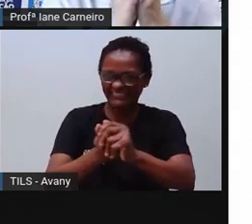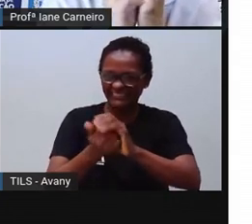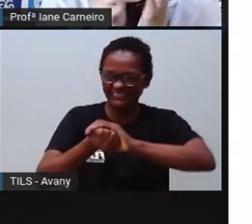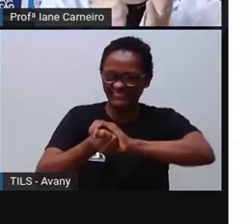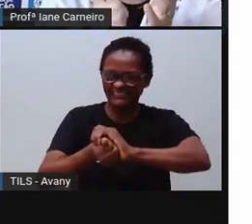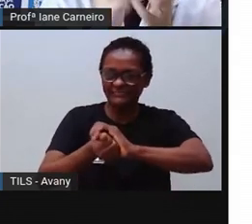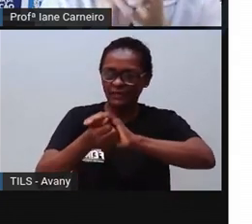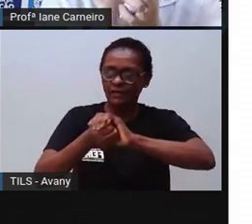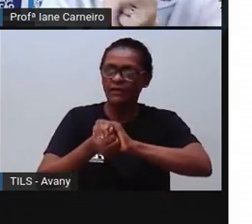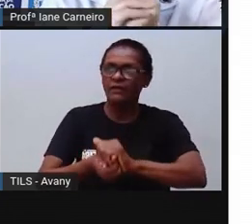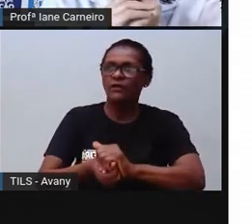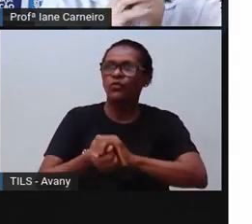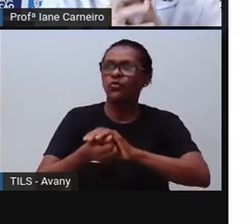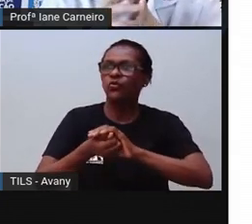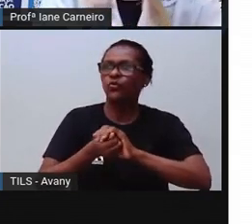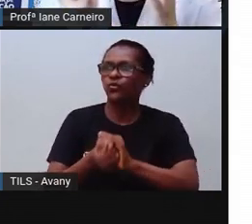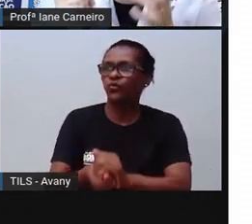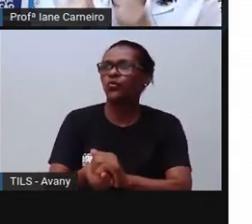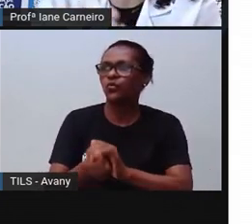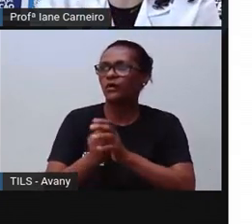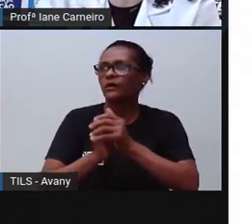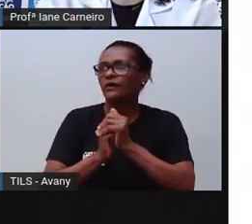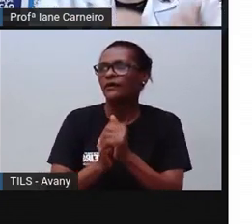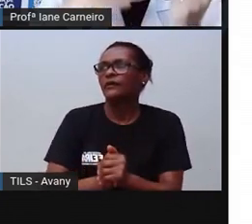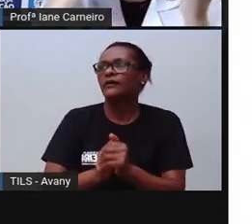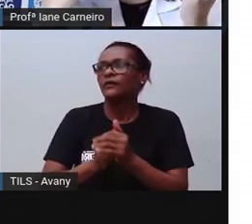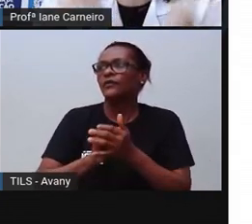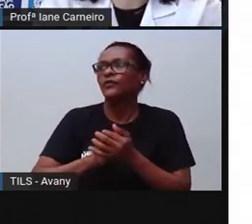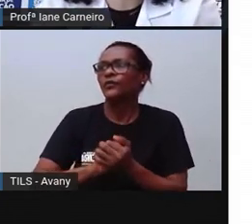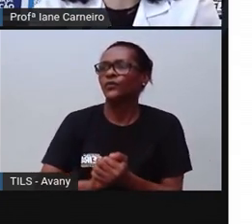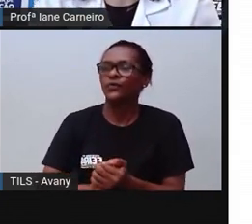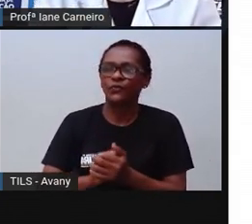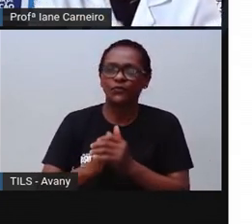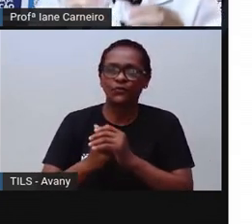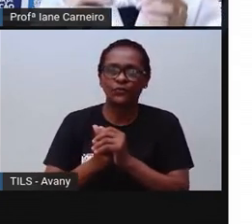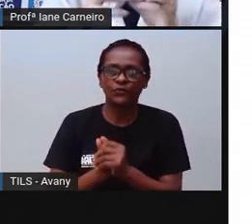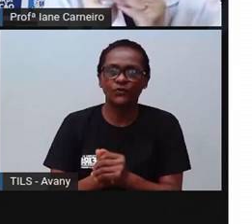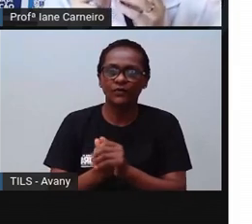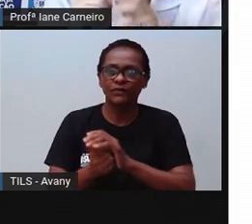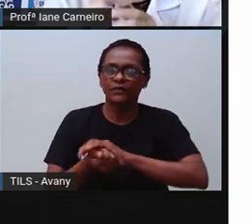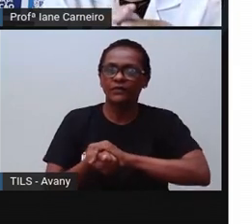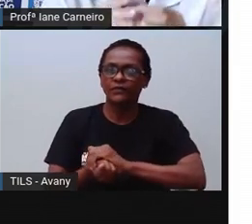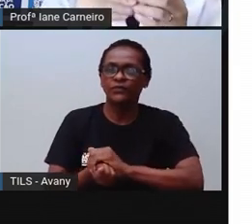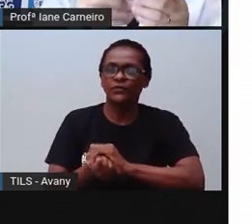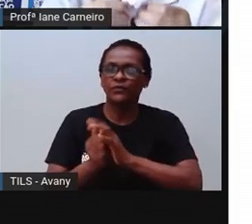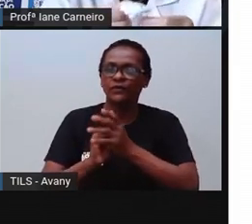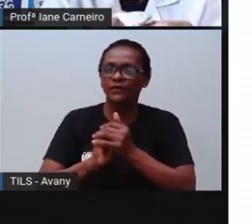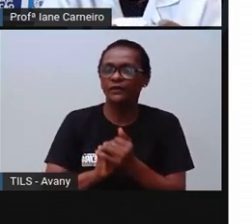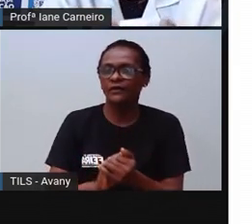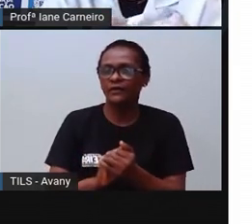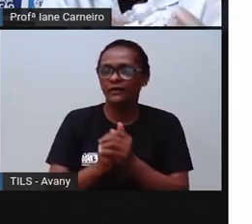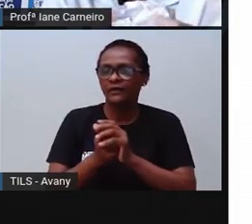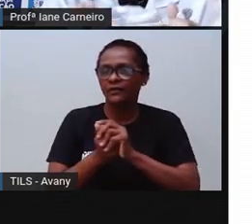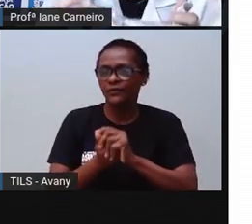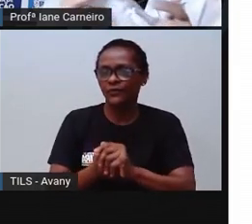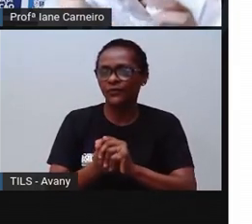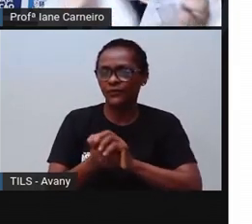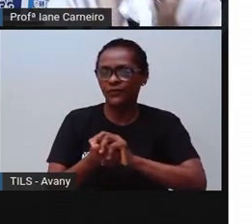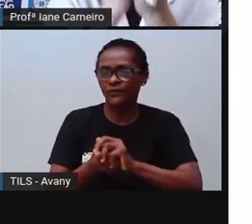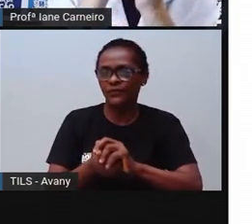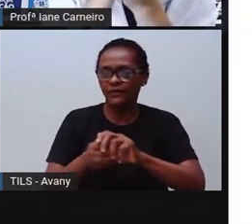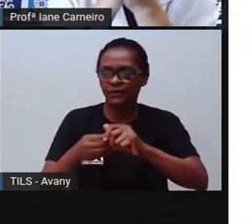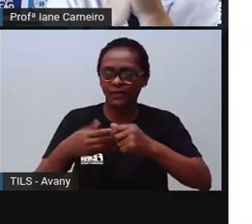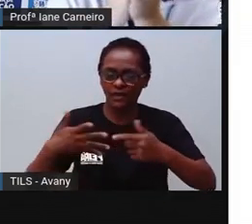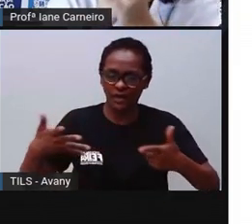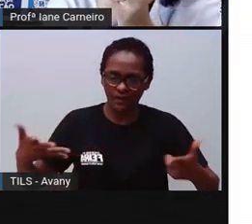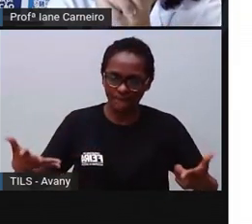extravasando a sua energia, né? A sua fúria. Então, você vai amassando, ó. Amassou, abre de